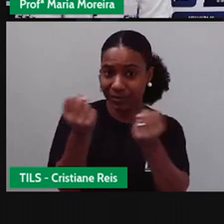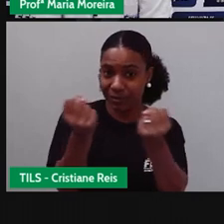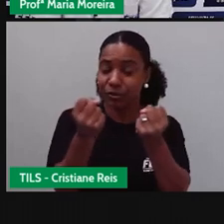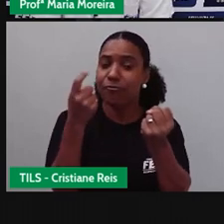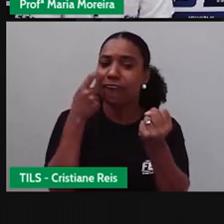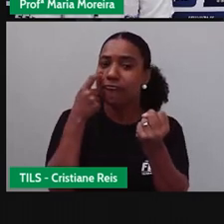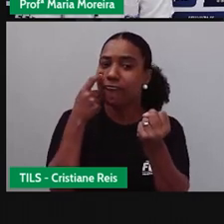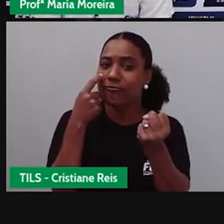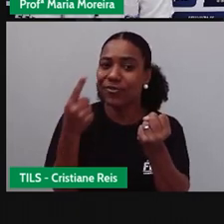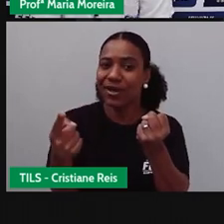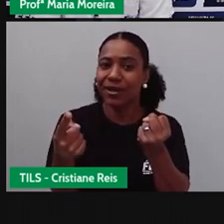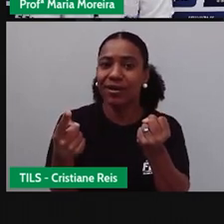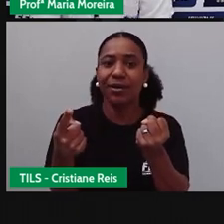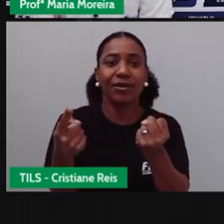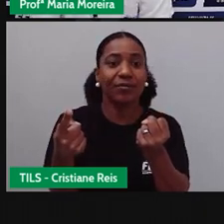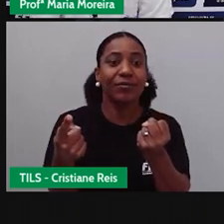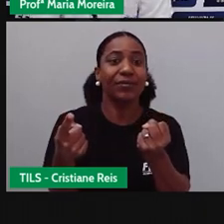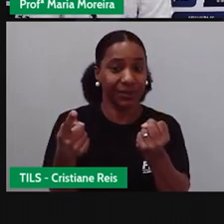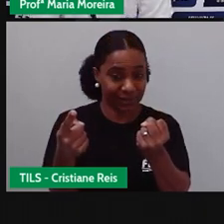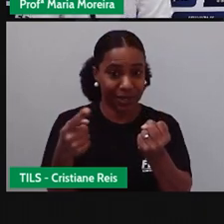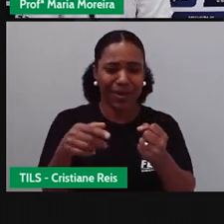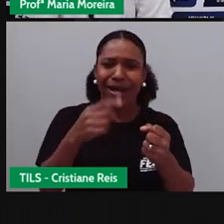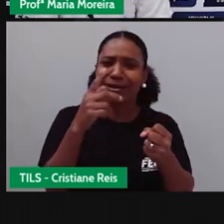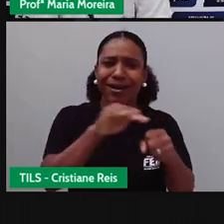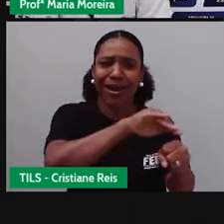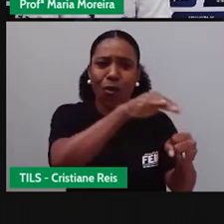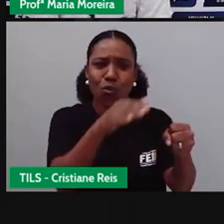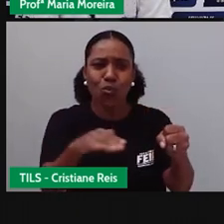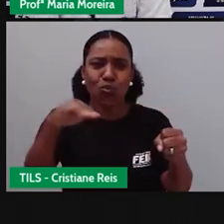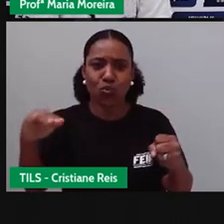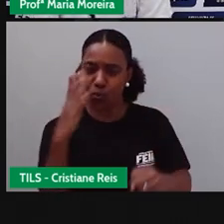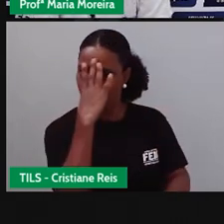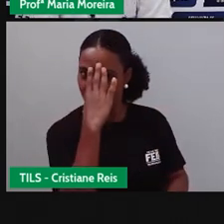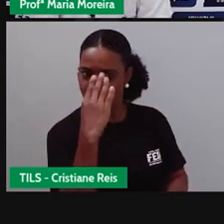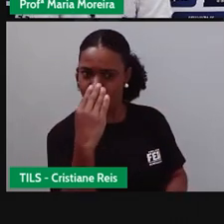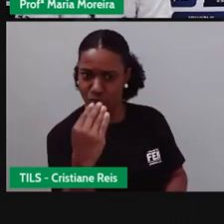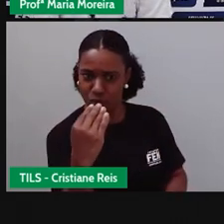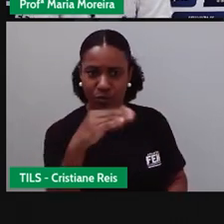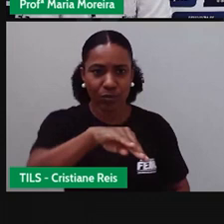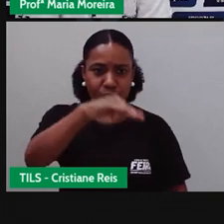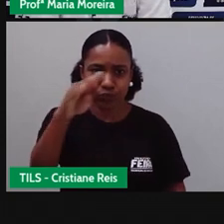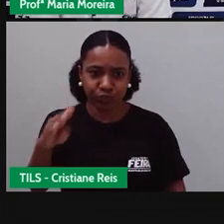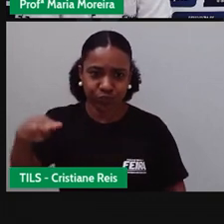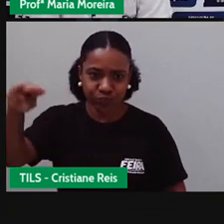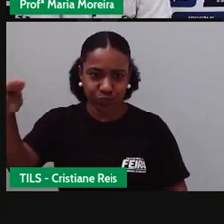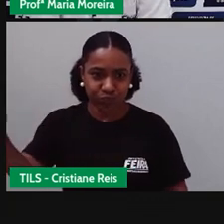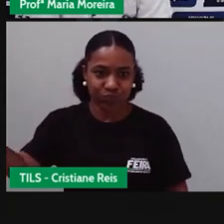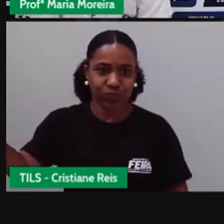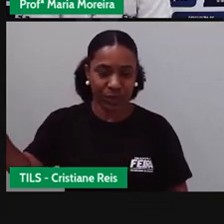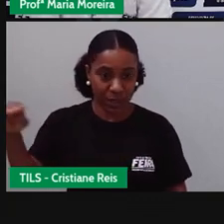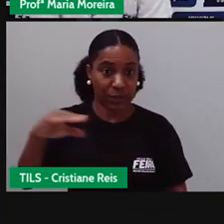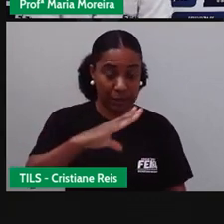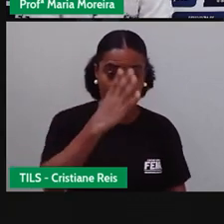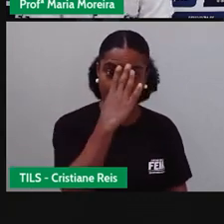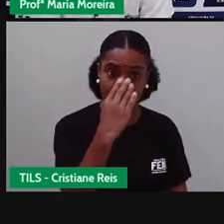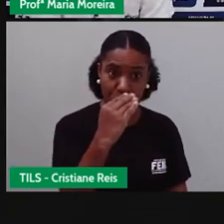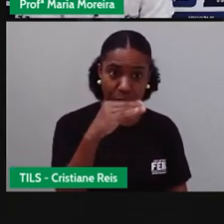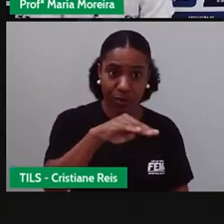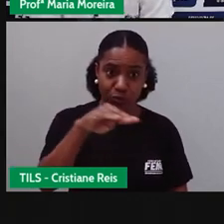veja. Que as ambulâncias são o quê? Furgões, né? Esses carros grandes, com o teto elevado, longas, né?